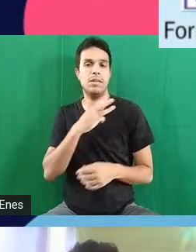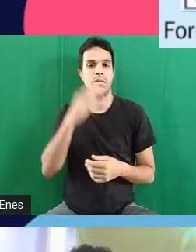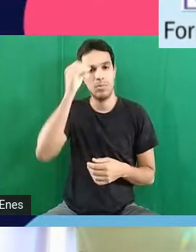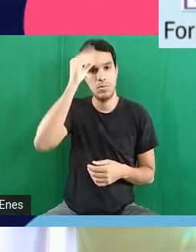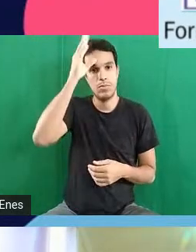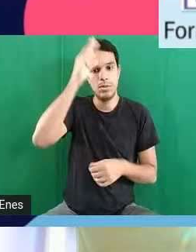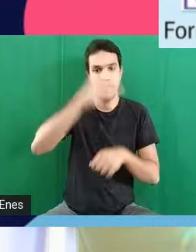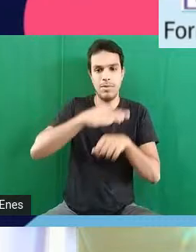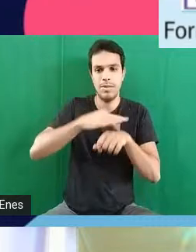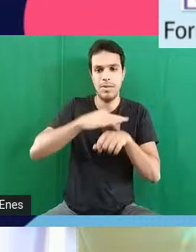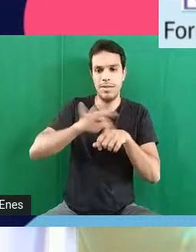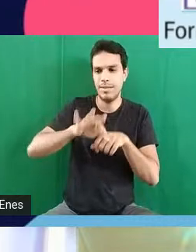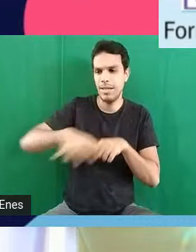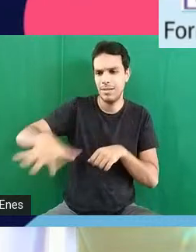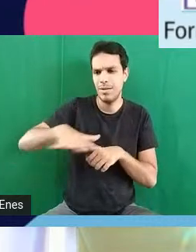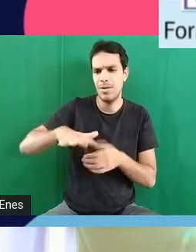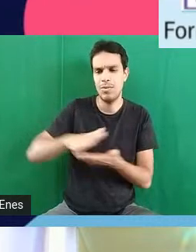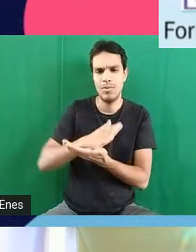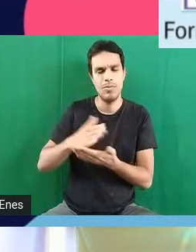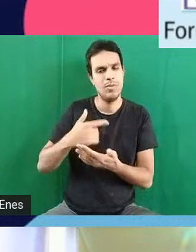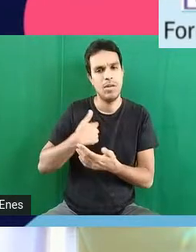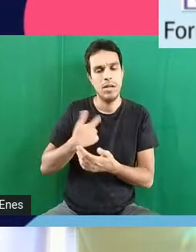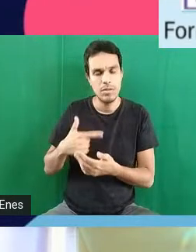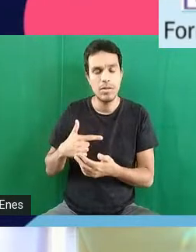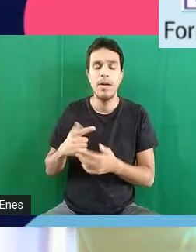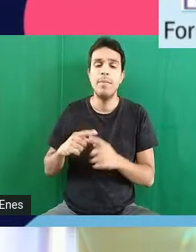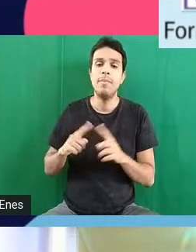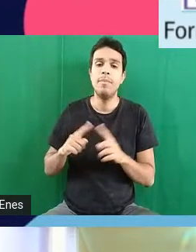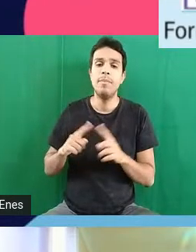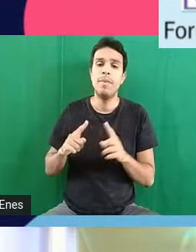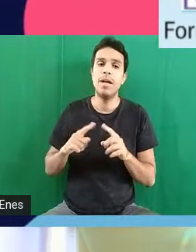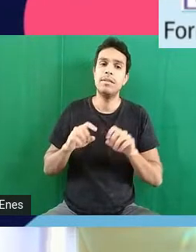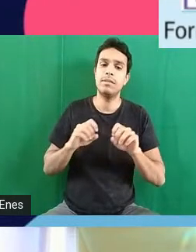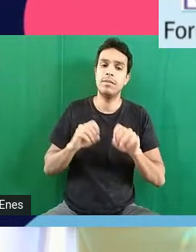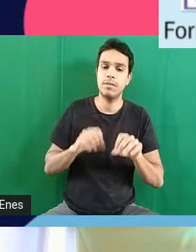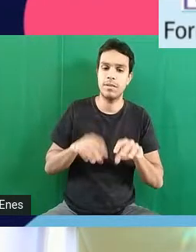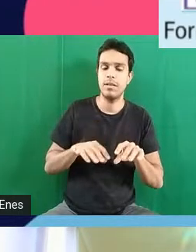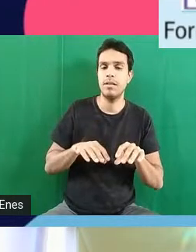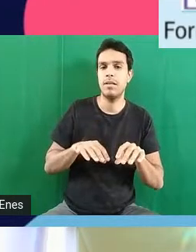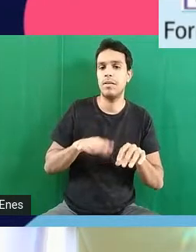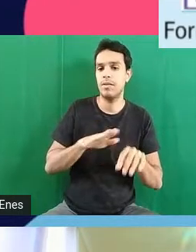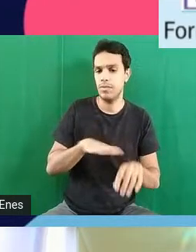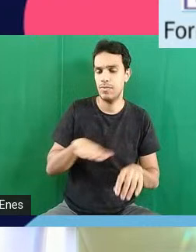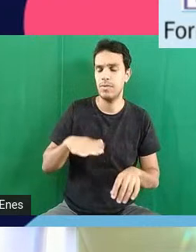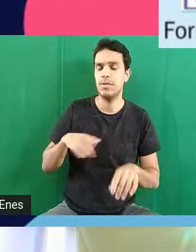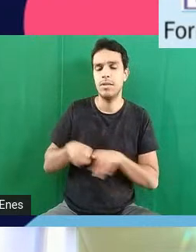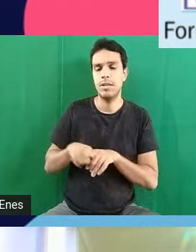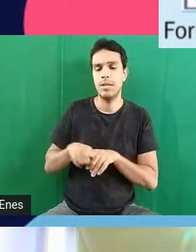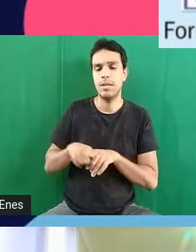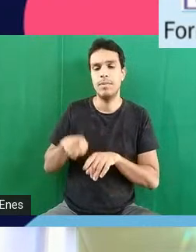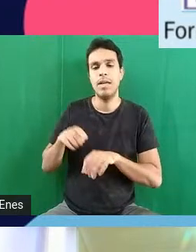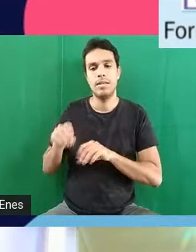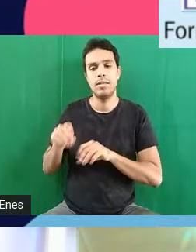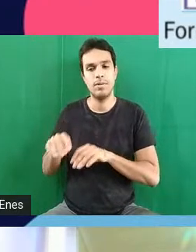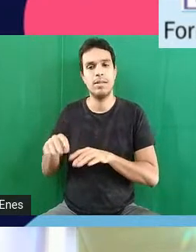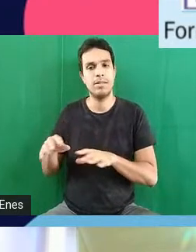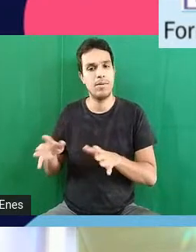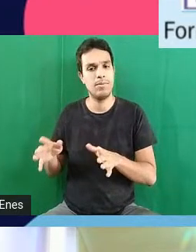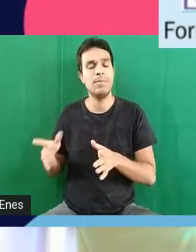áreas eu não dou aula na educação infantil nem na educação precoce mas existe esse setor na instituição